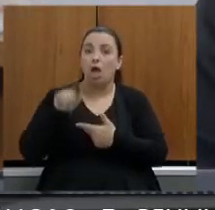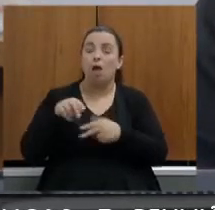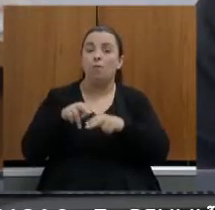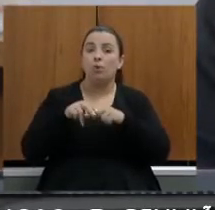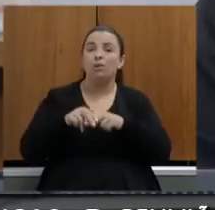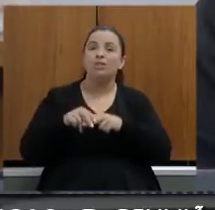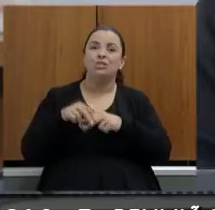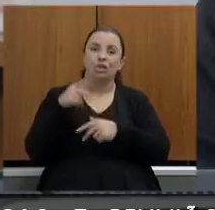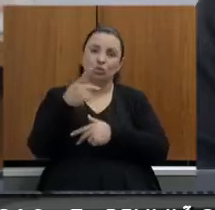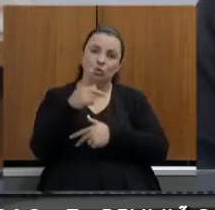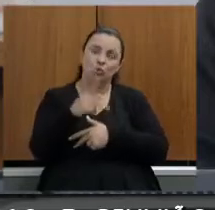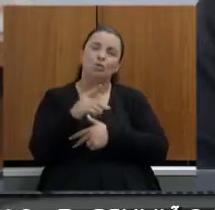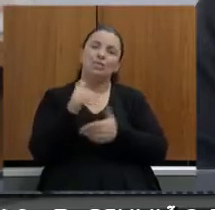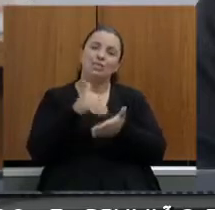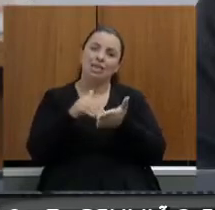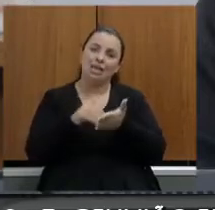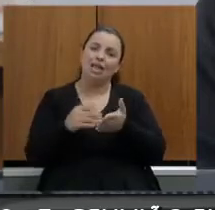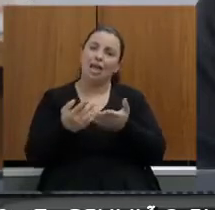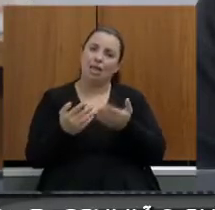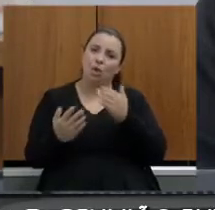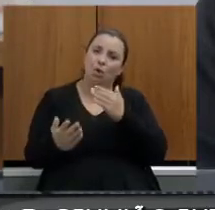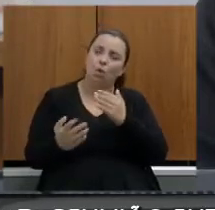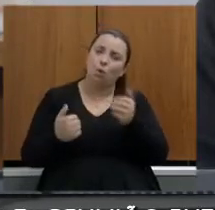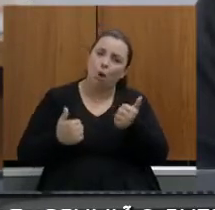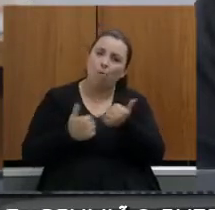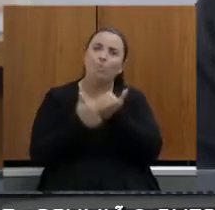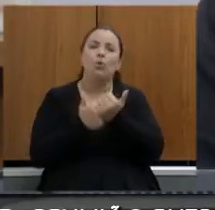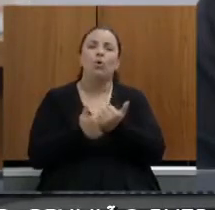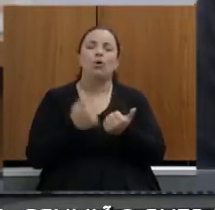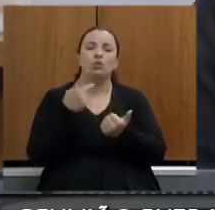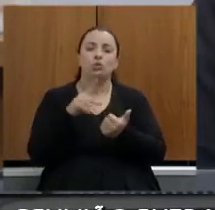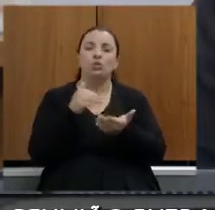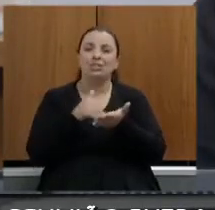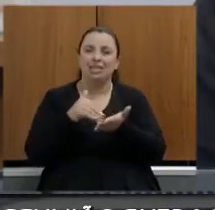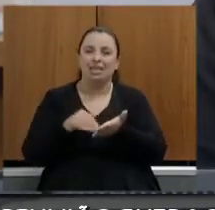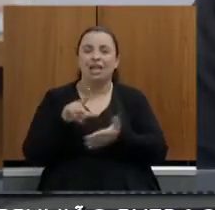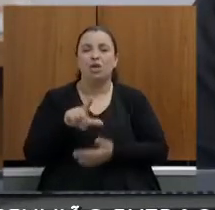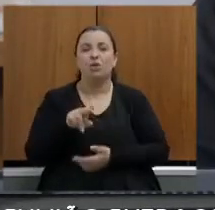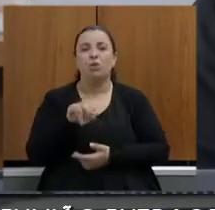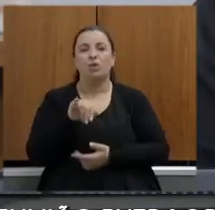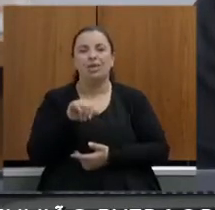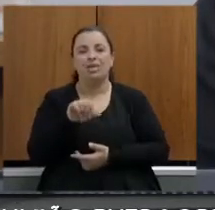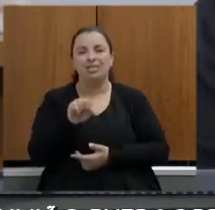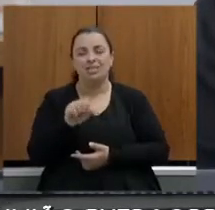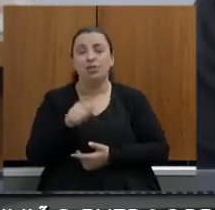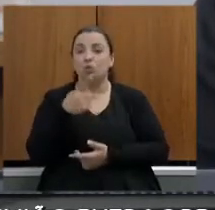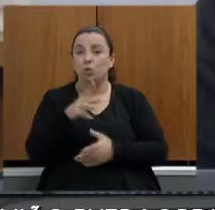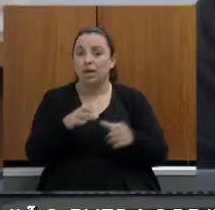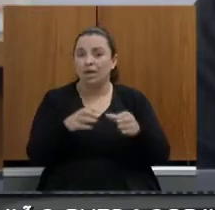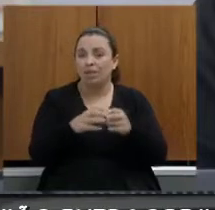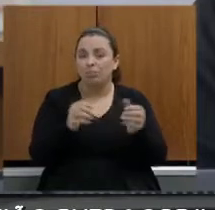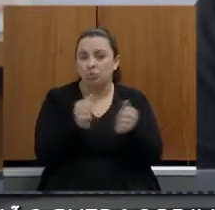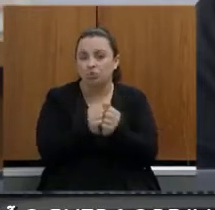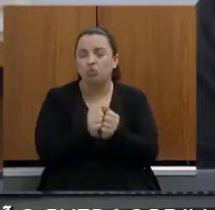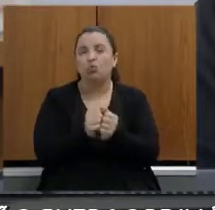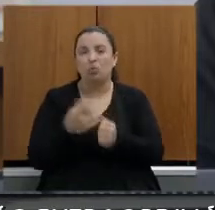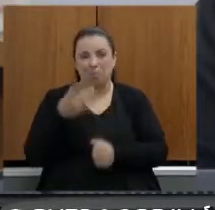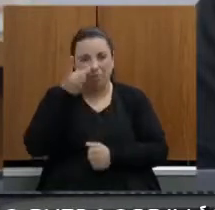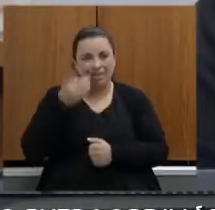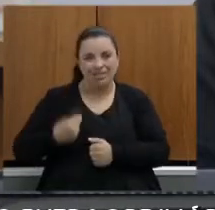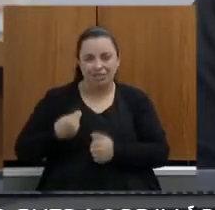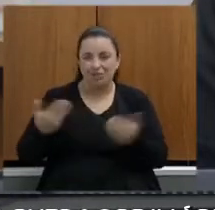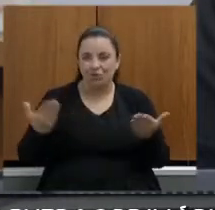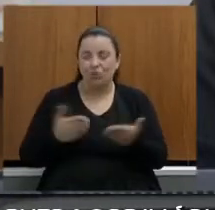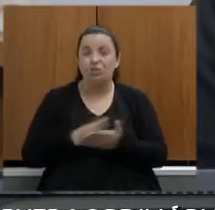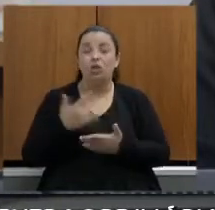secretaria na sua pessoa a pessoa da secretária Luísa da sua equipe que está aqui presente nosso papel aqui é ajudar